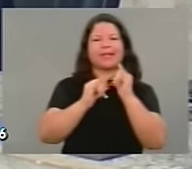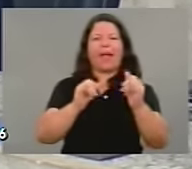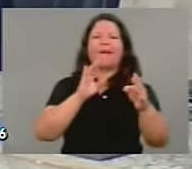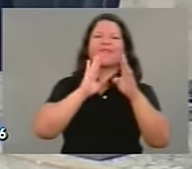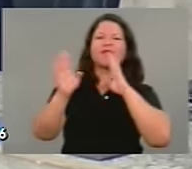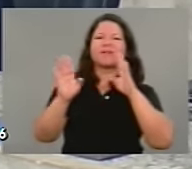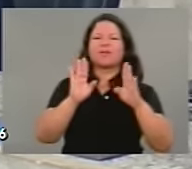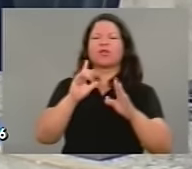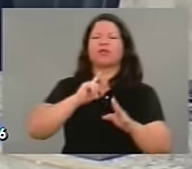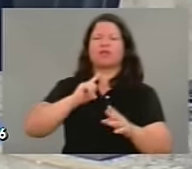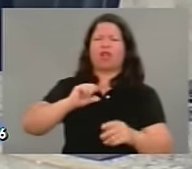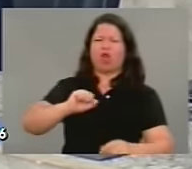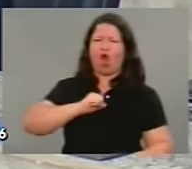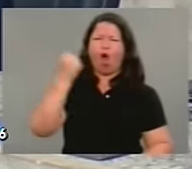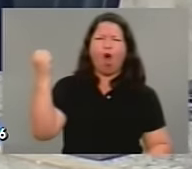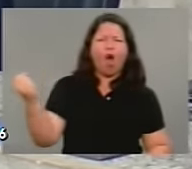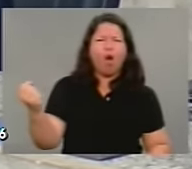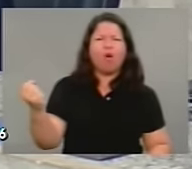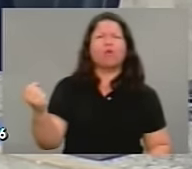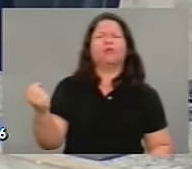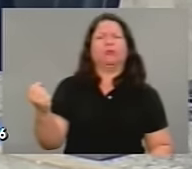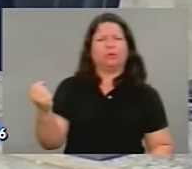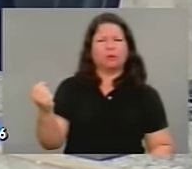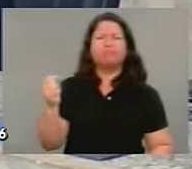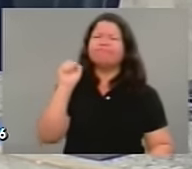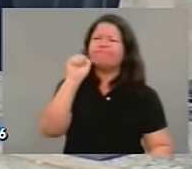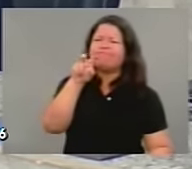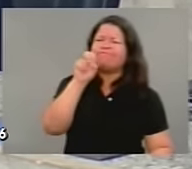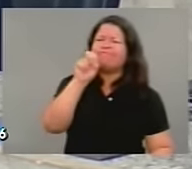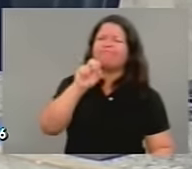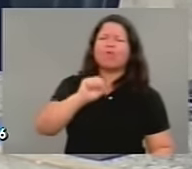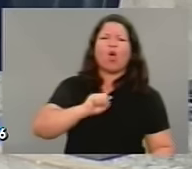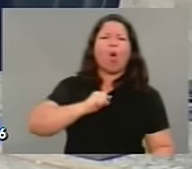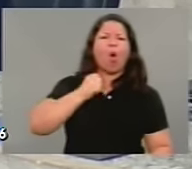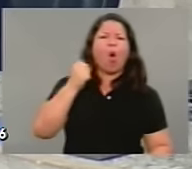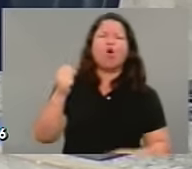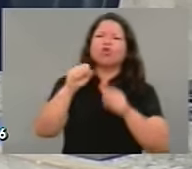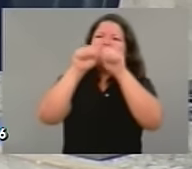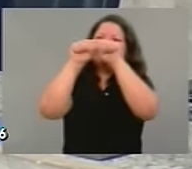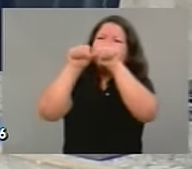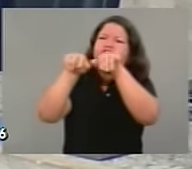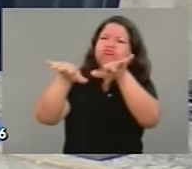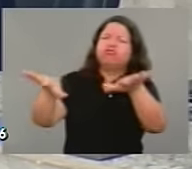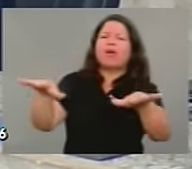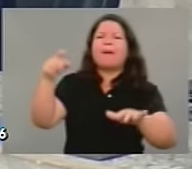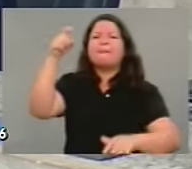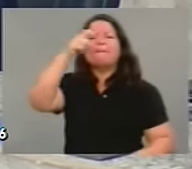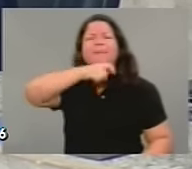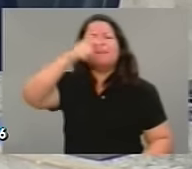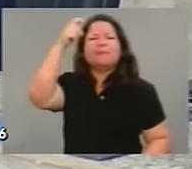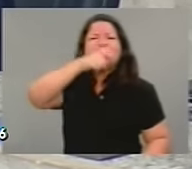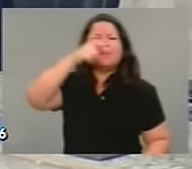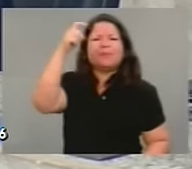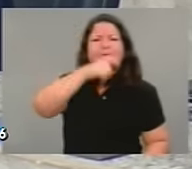ódio, a presença na rede social de ódio, a disseminação de mentiras que